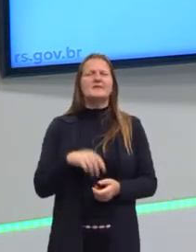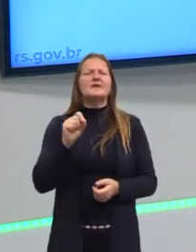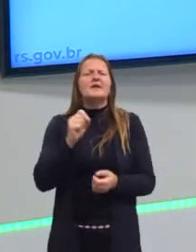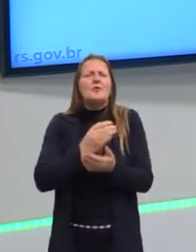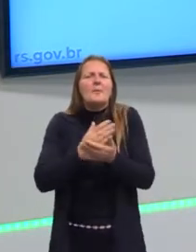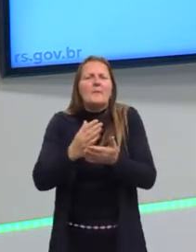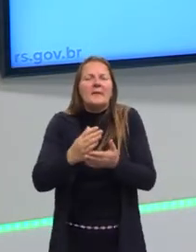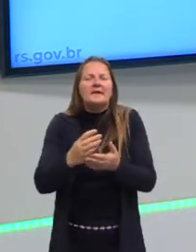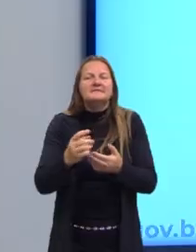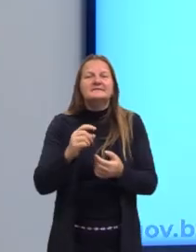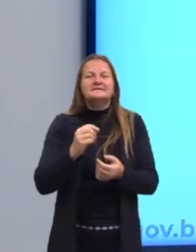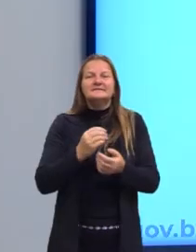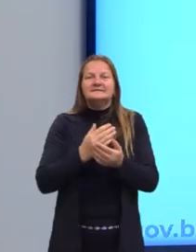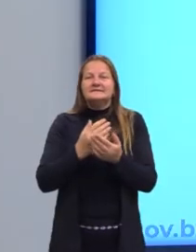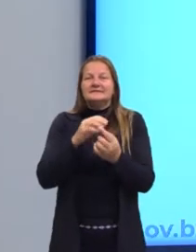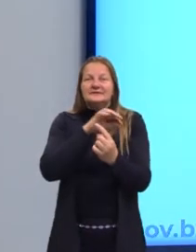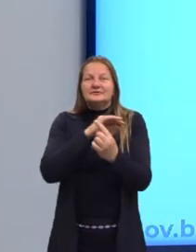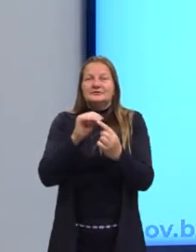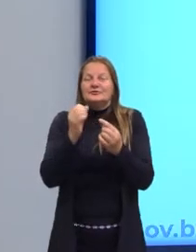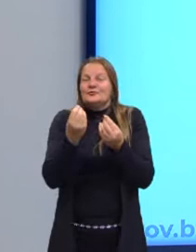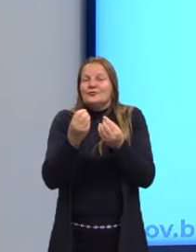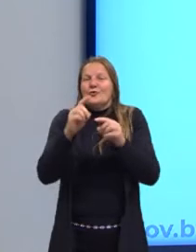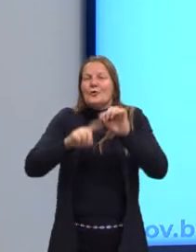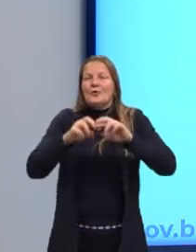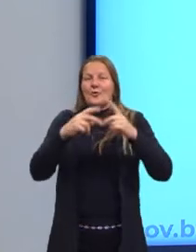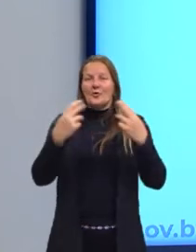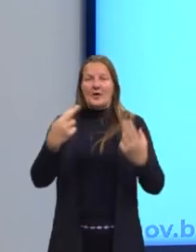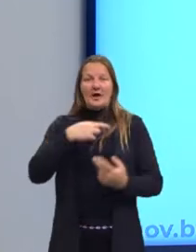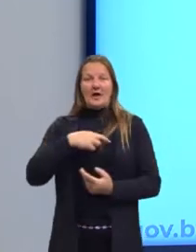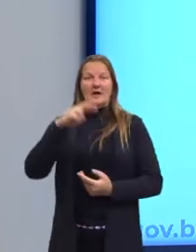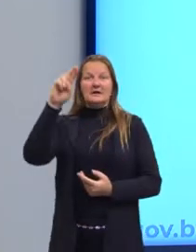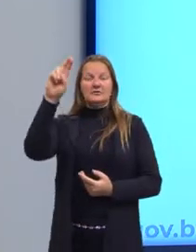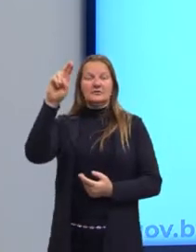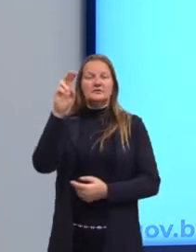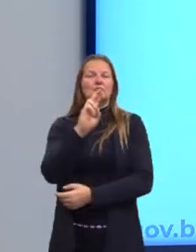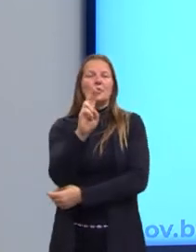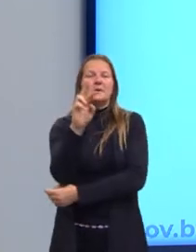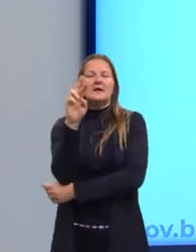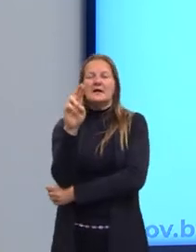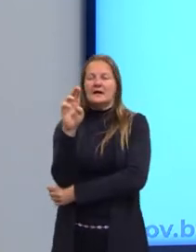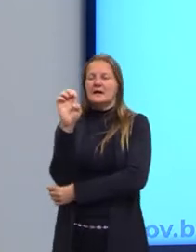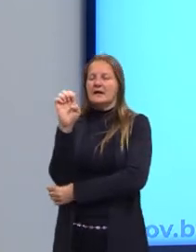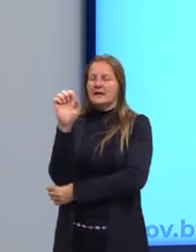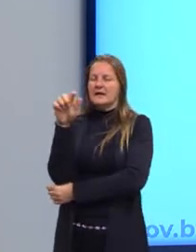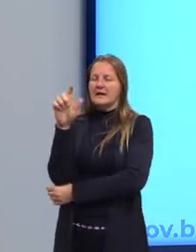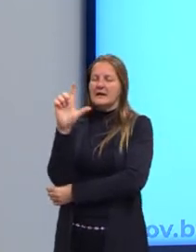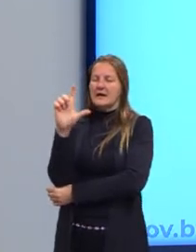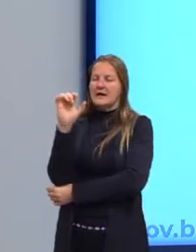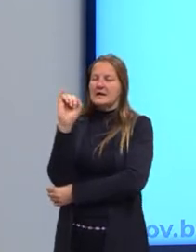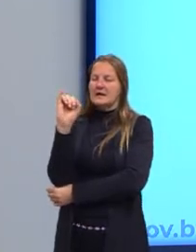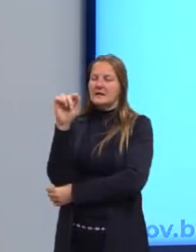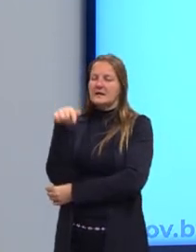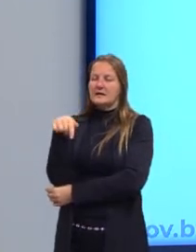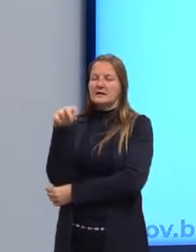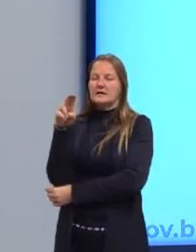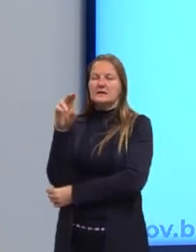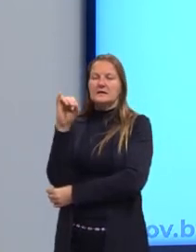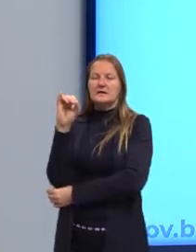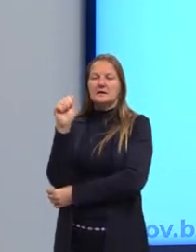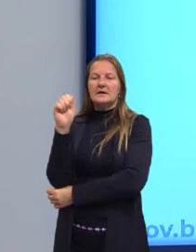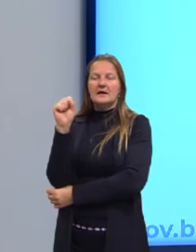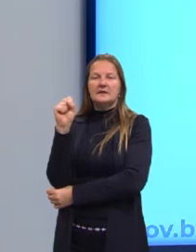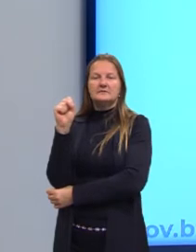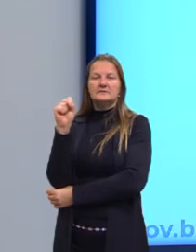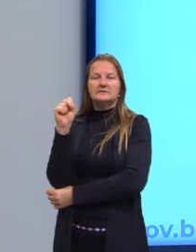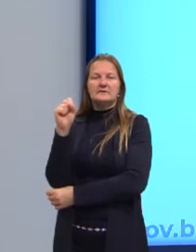esse processo de fetichismo, por exemplo, serão as próprias religiões com as relíquias. Aqui, né? As relíquias criam esse fetiche com